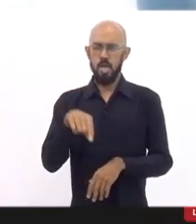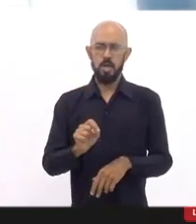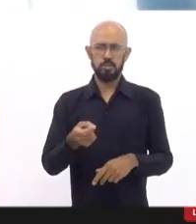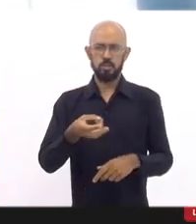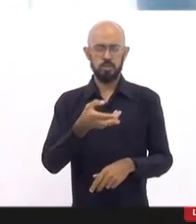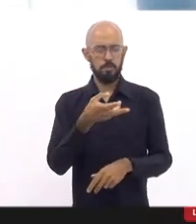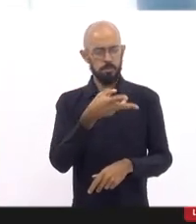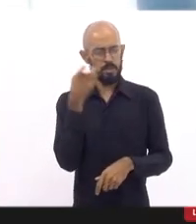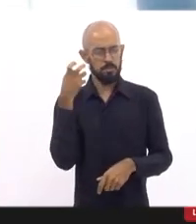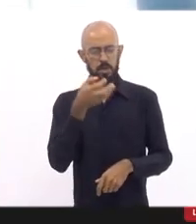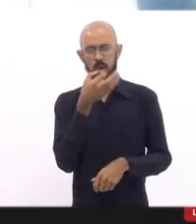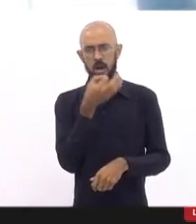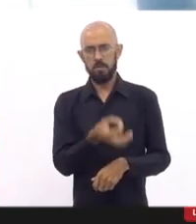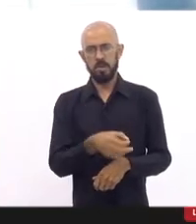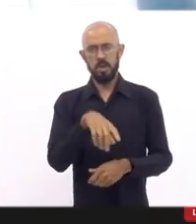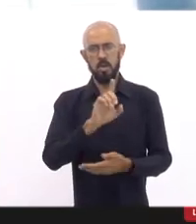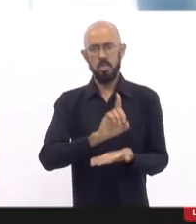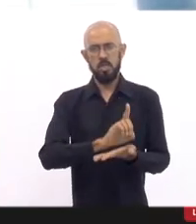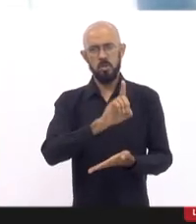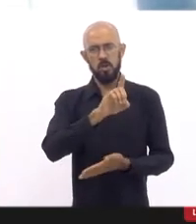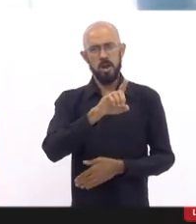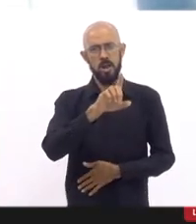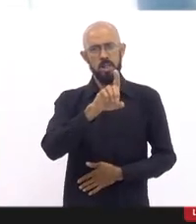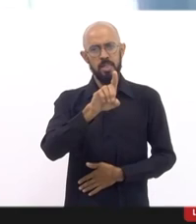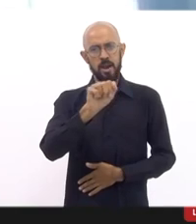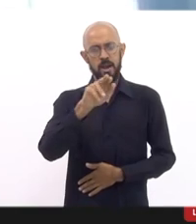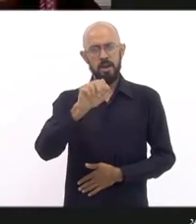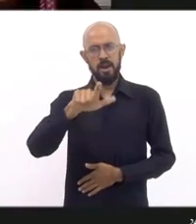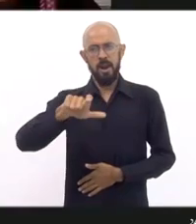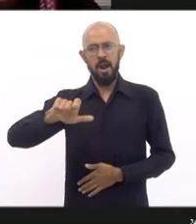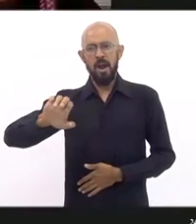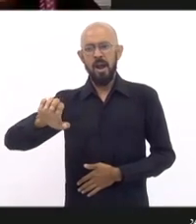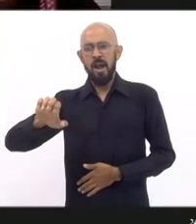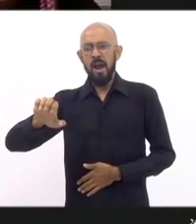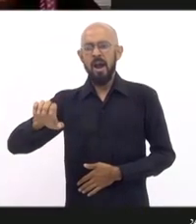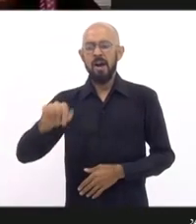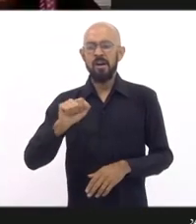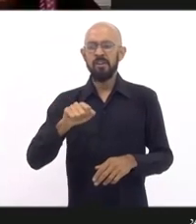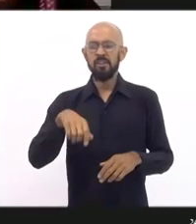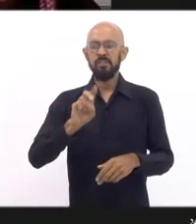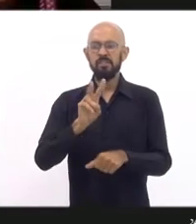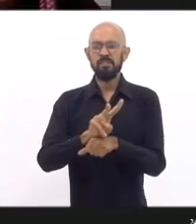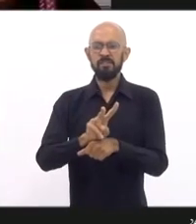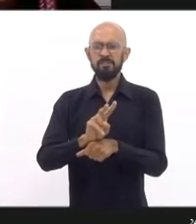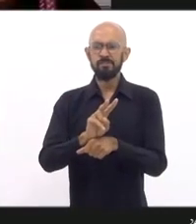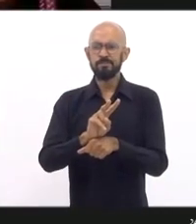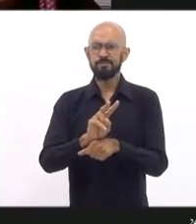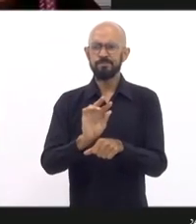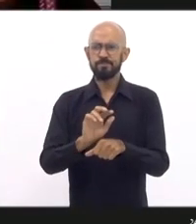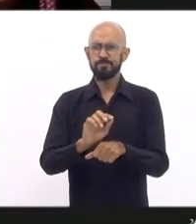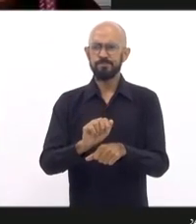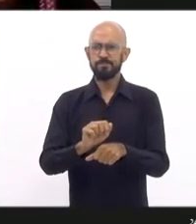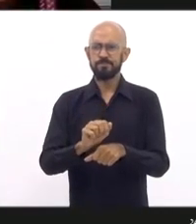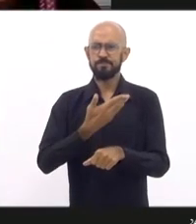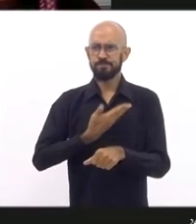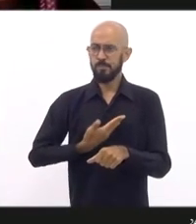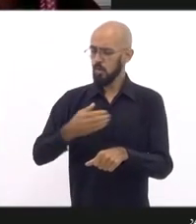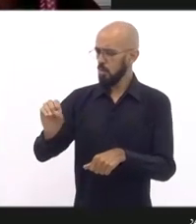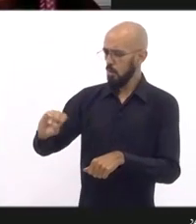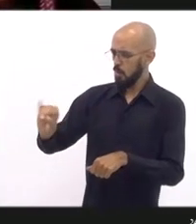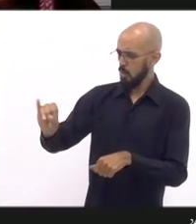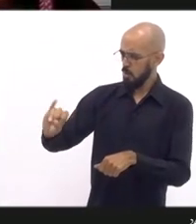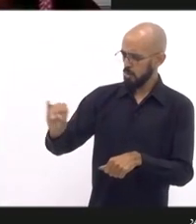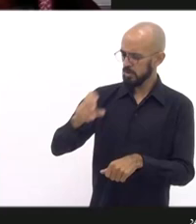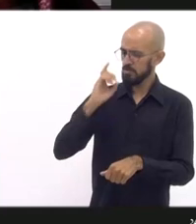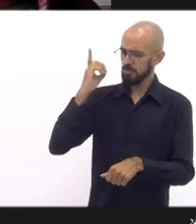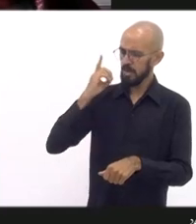Daniele da Defensoria Pública. Doutora Daniele, está conosco aqui? Oi, deputado. Estou